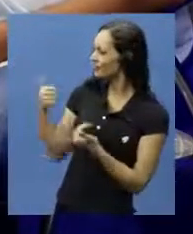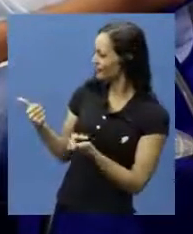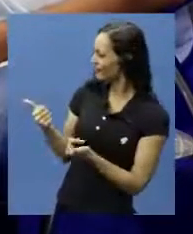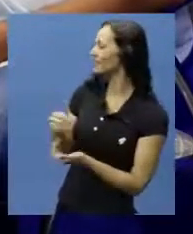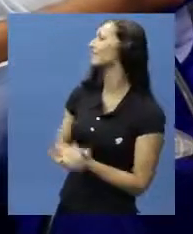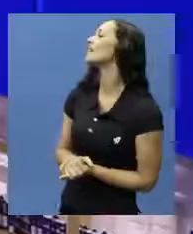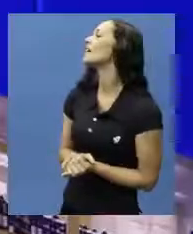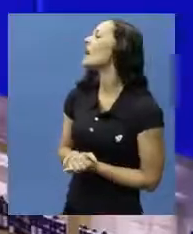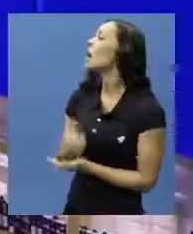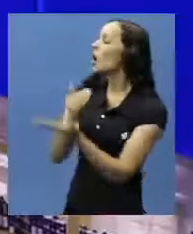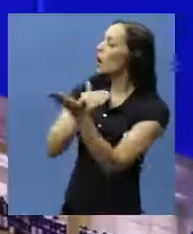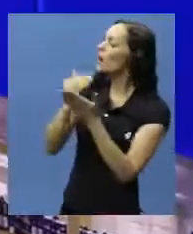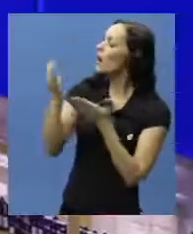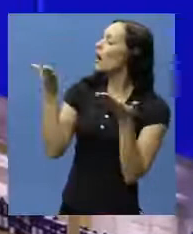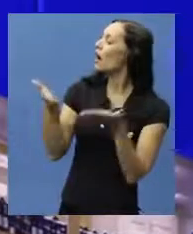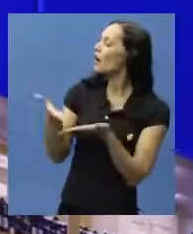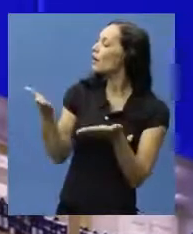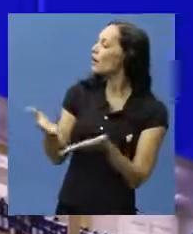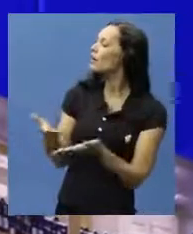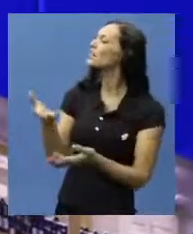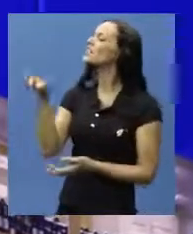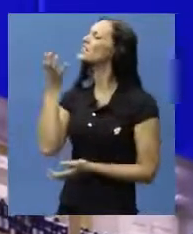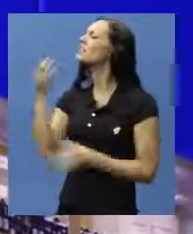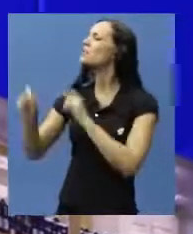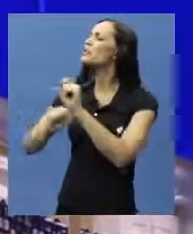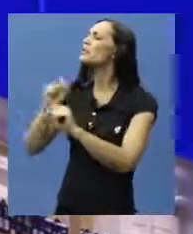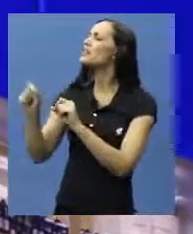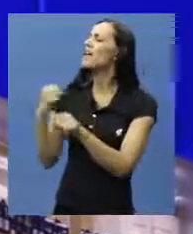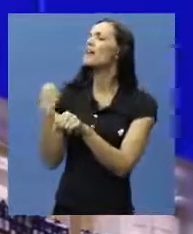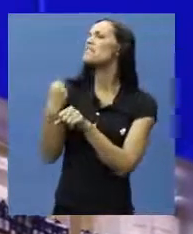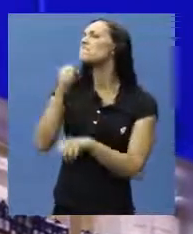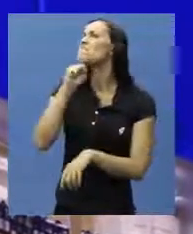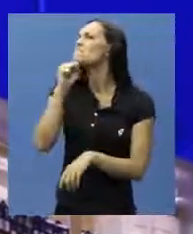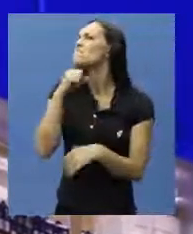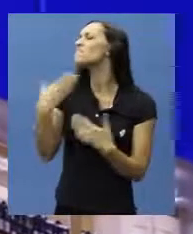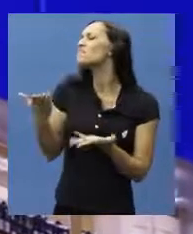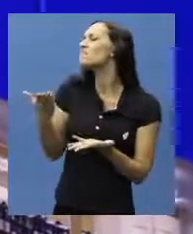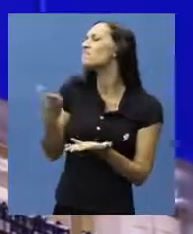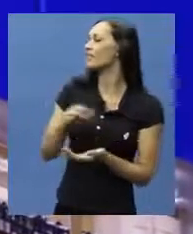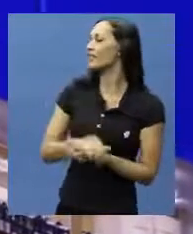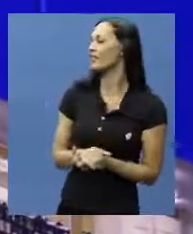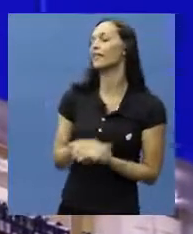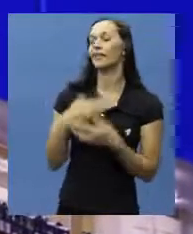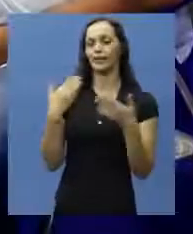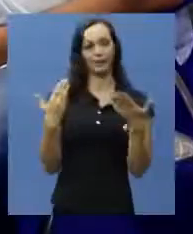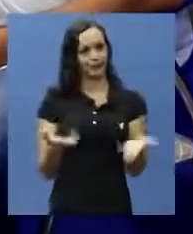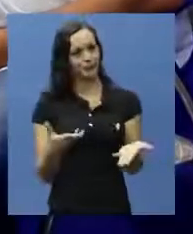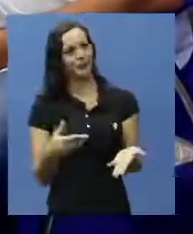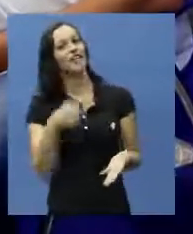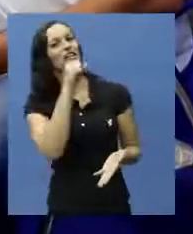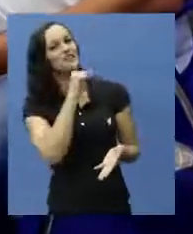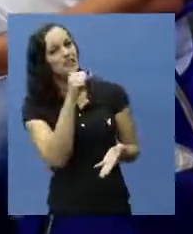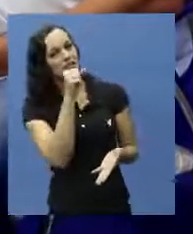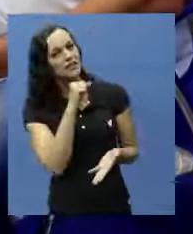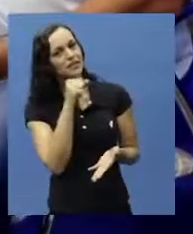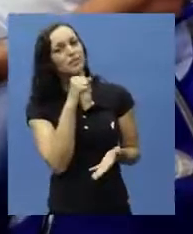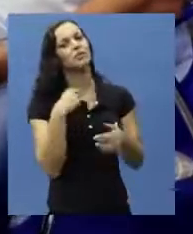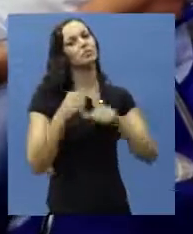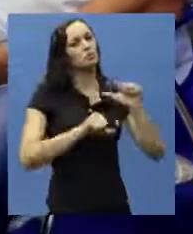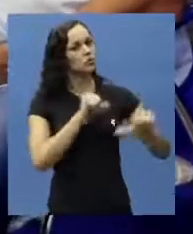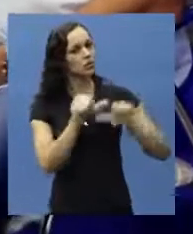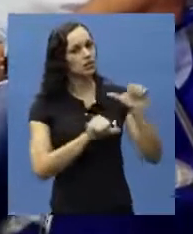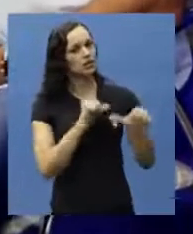Obrigado. Professor, para começar o nosso programa, eu gostaria que o falasse o que é envelhecimento. Bem, envelhecimento são alterações,